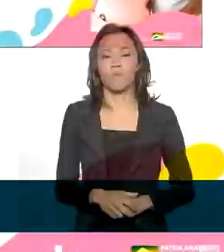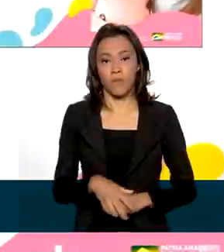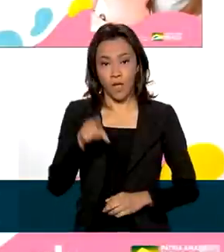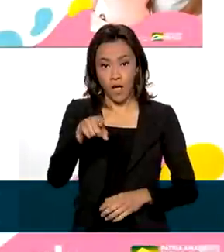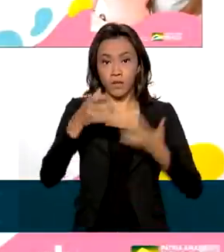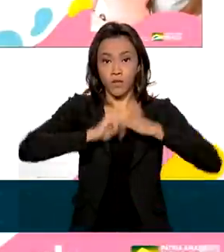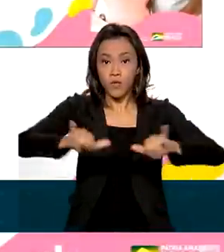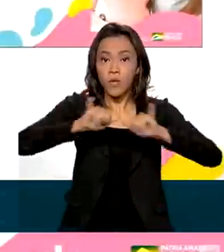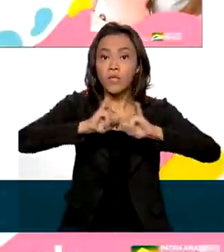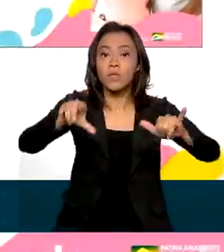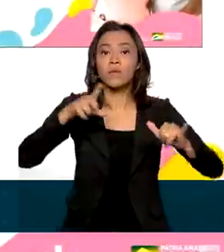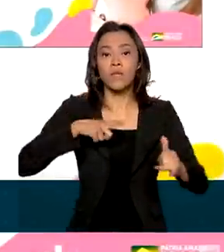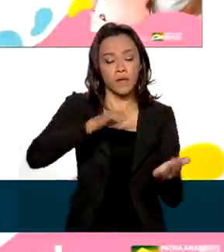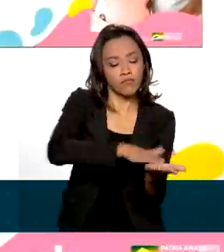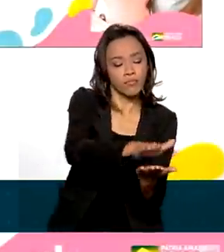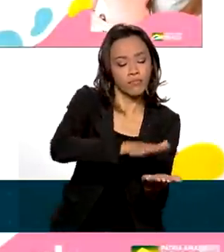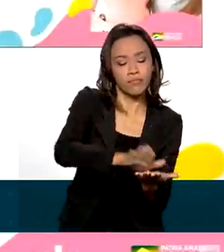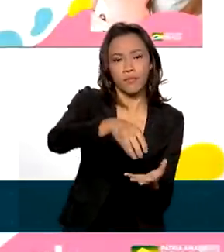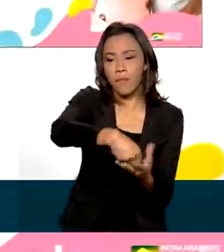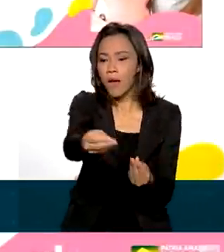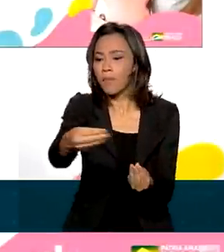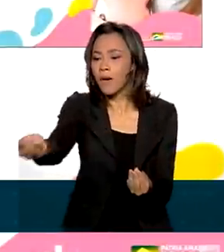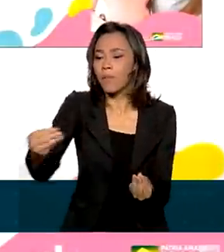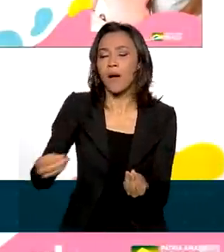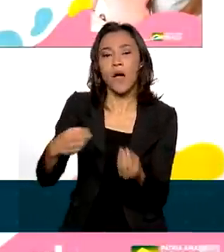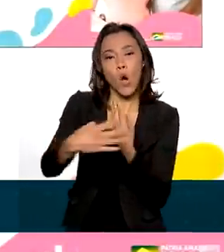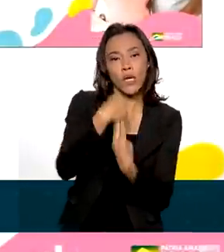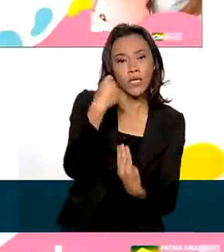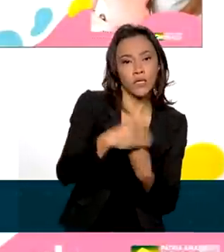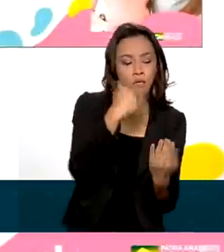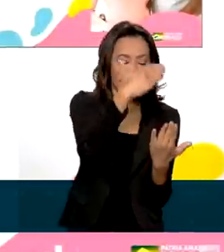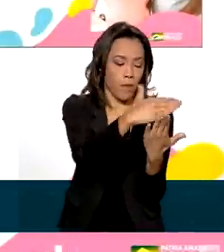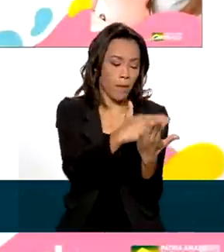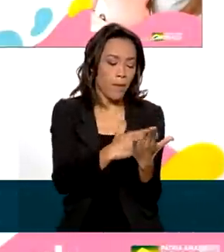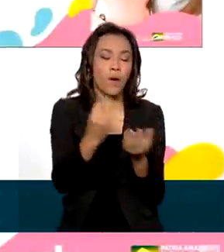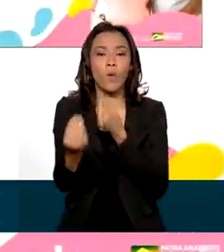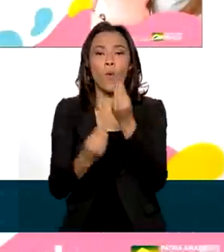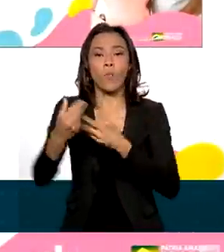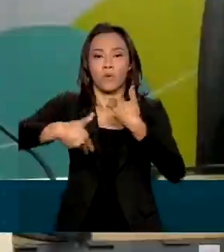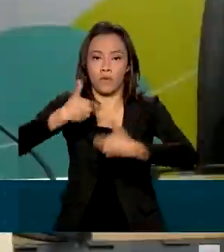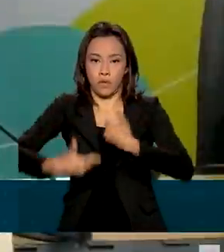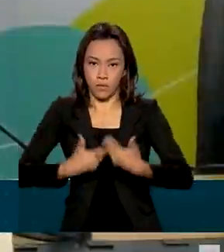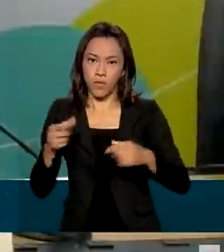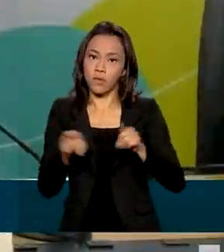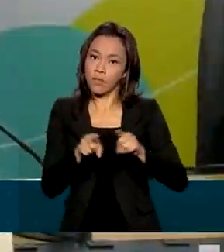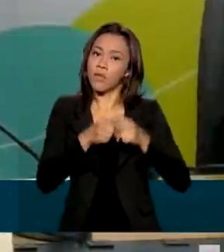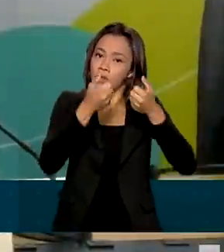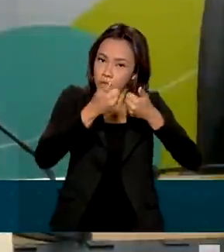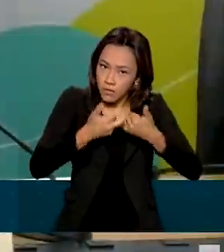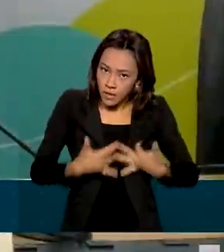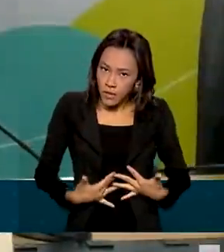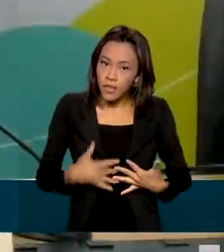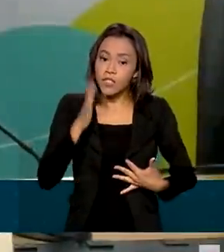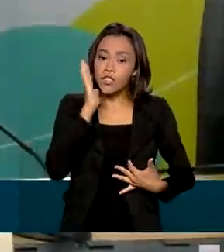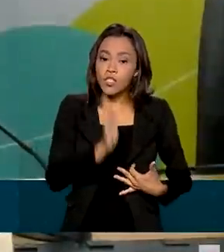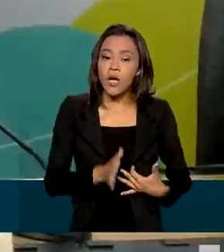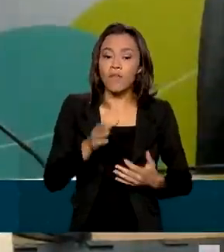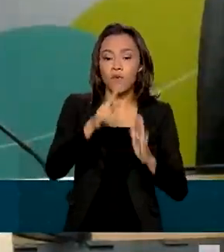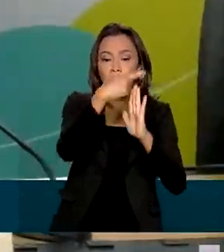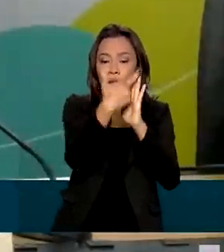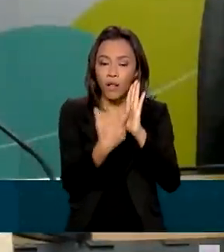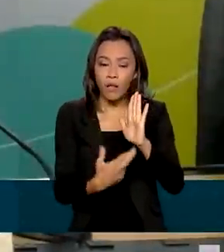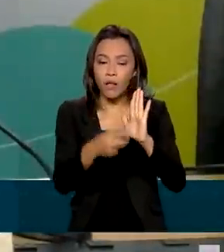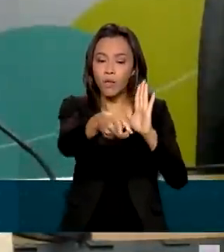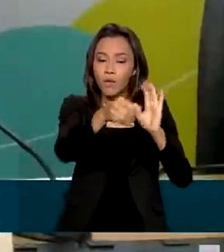campanha também conta com material com dicas sobre prevenção, testagem e tratamento da doença. Foram lançados o boletim com dados sobre